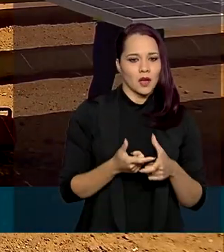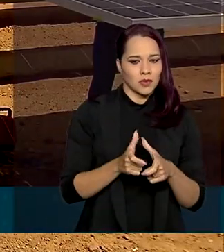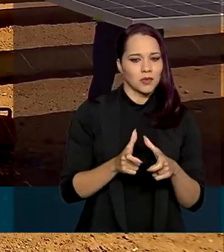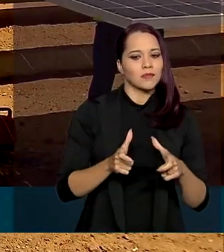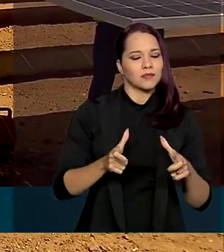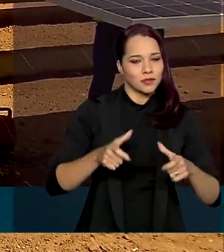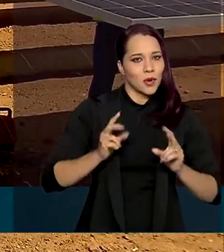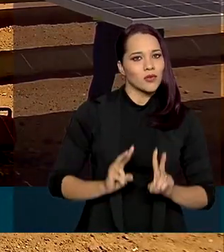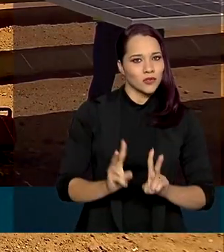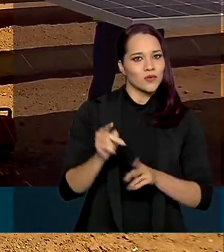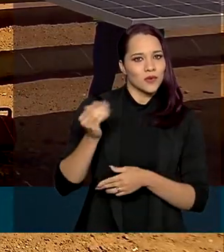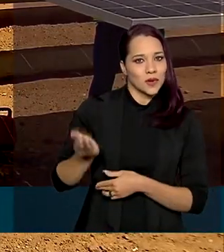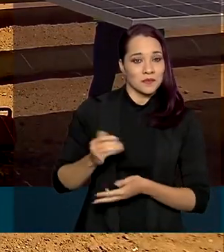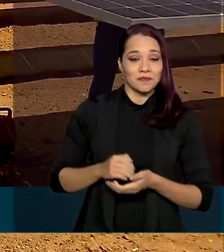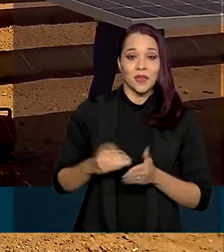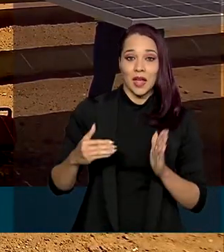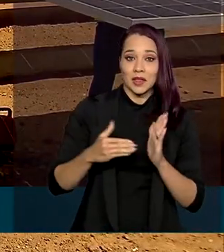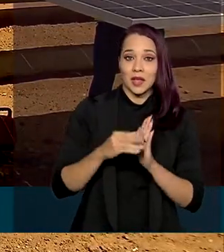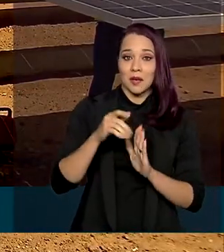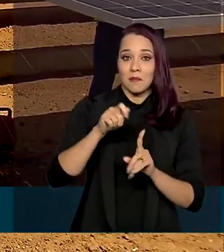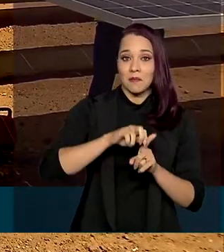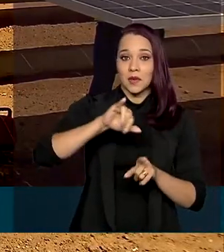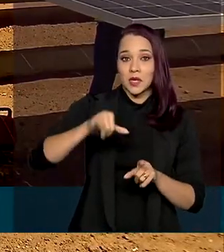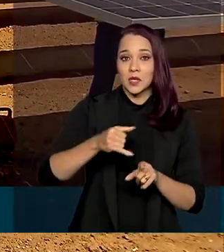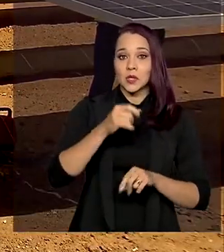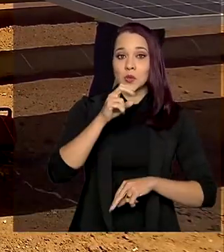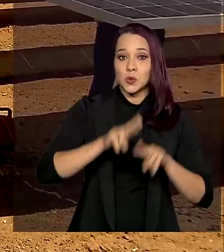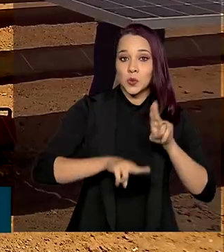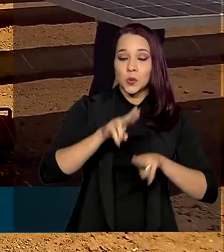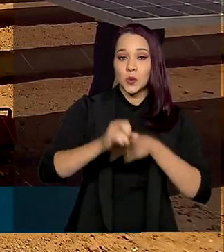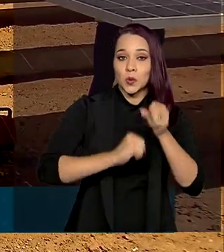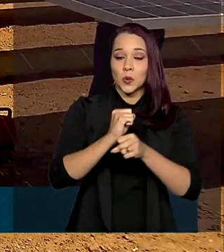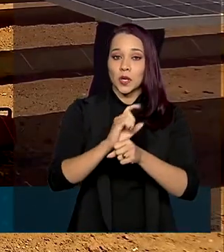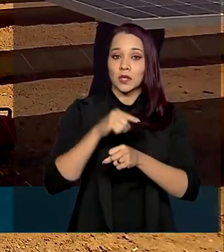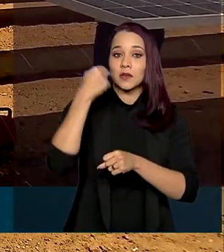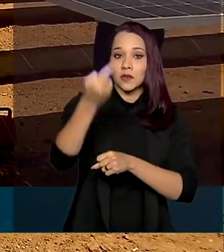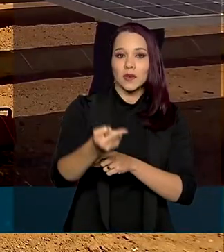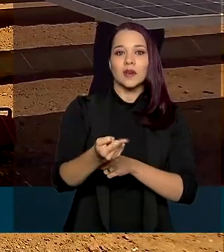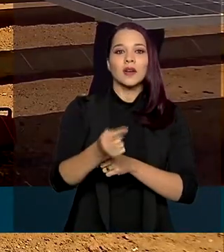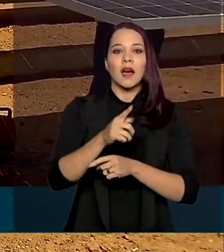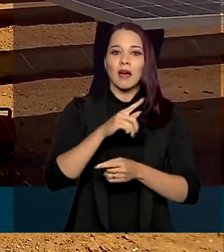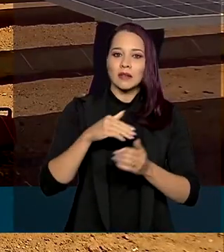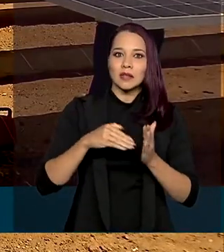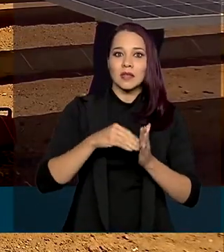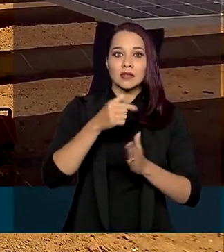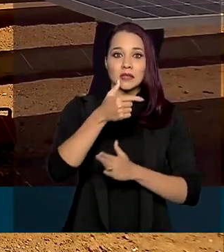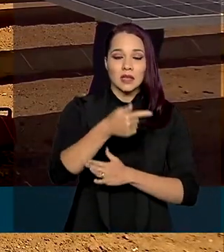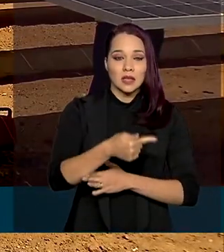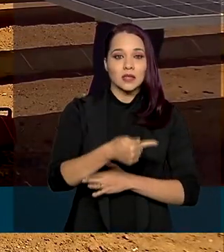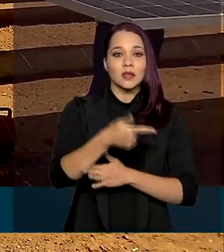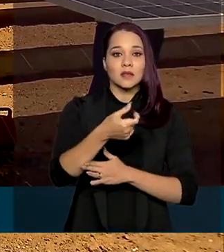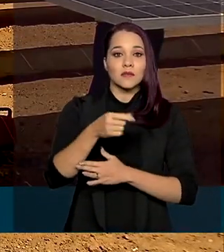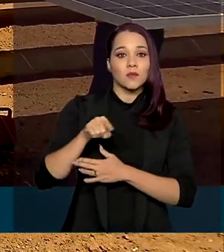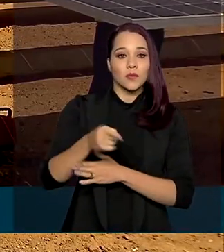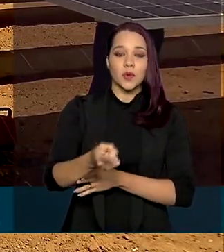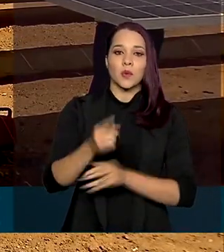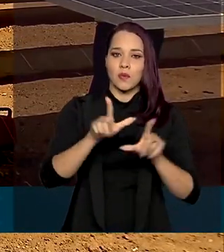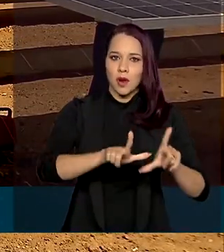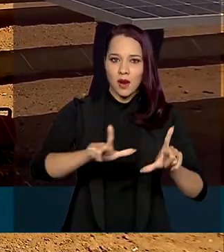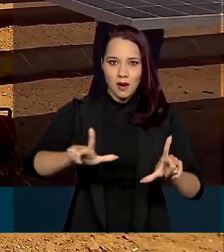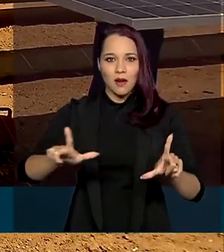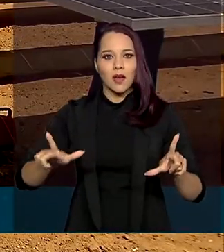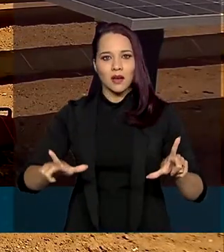complexo de Coremas. Até junho do ano que vem serão 700 mil placas em funcionamento. A energia produzida